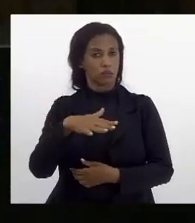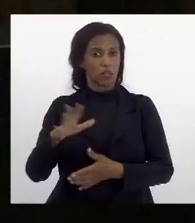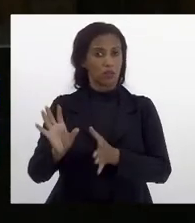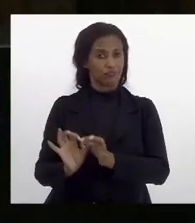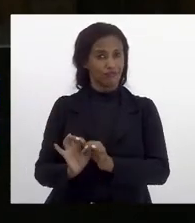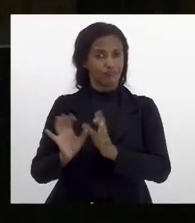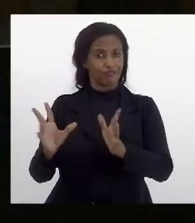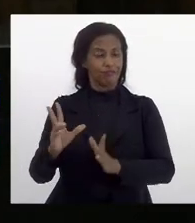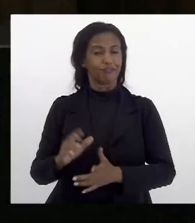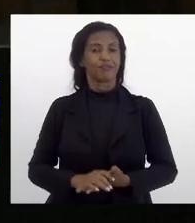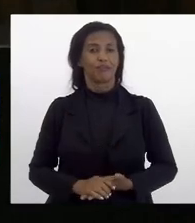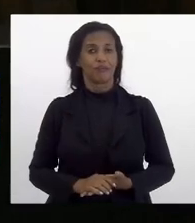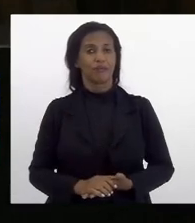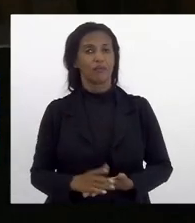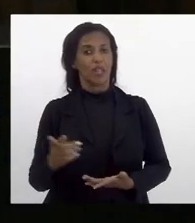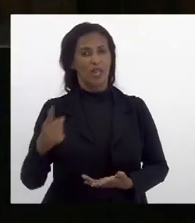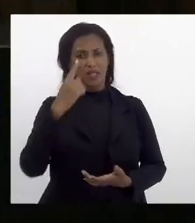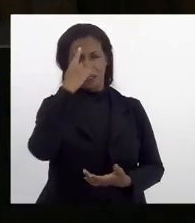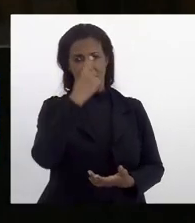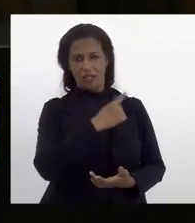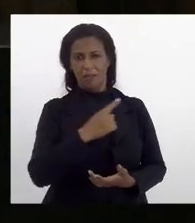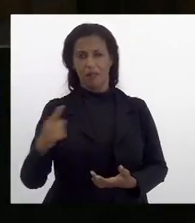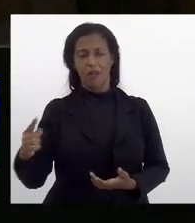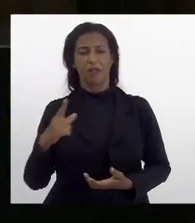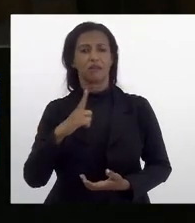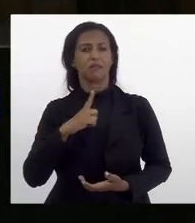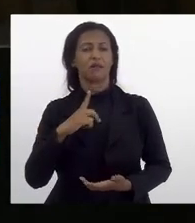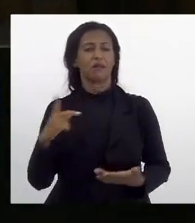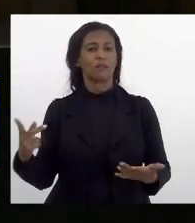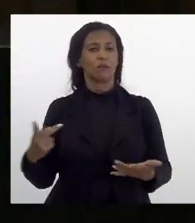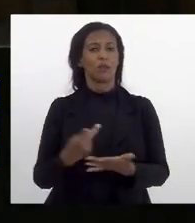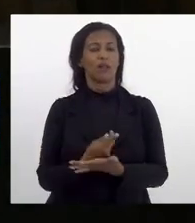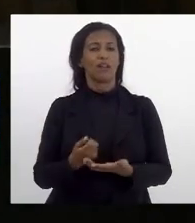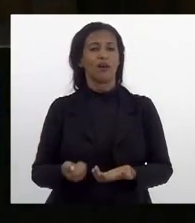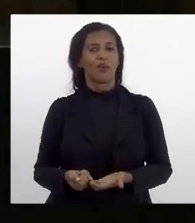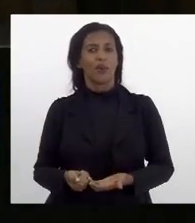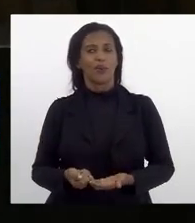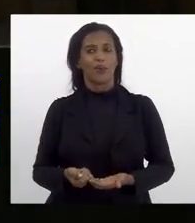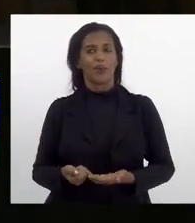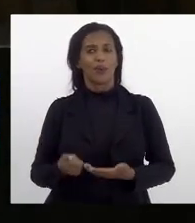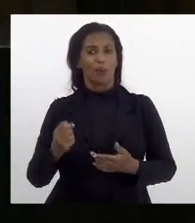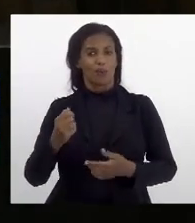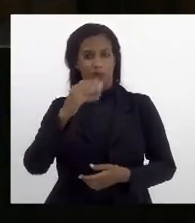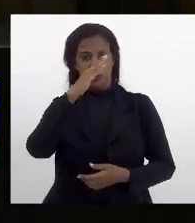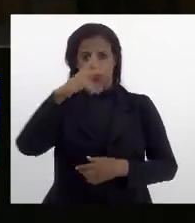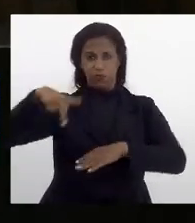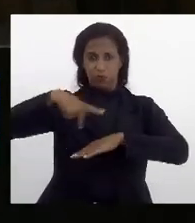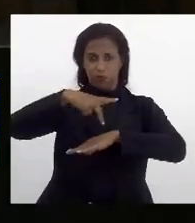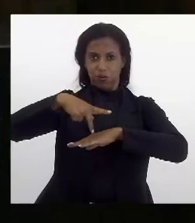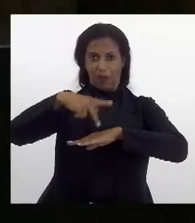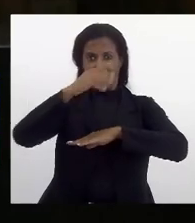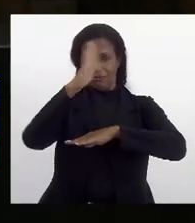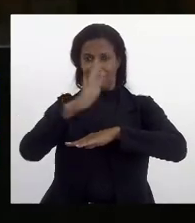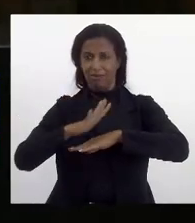de liberdade essa semana a gente teve um lançamento nacional e cada estado